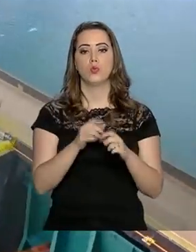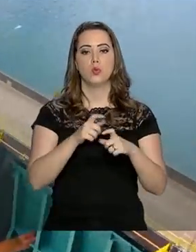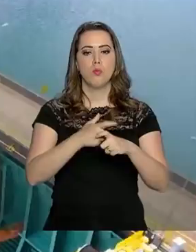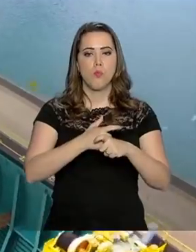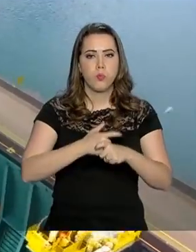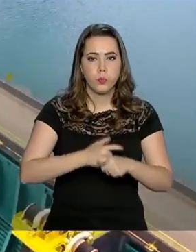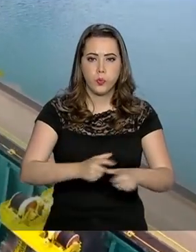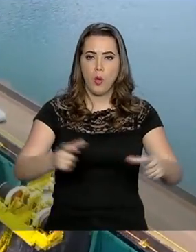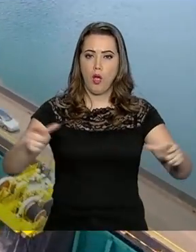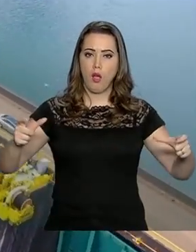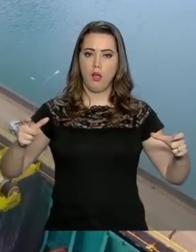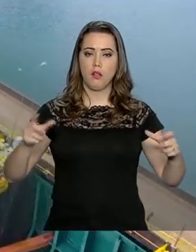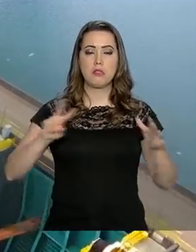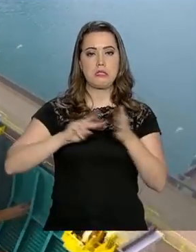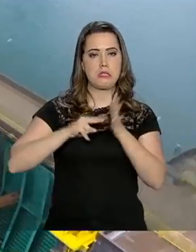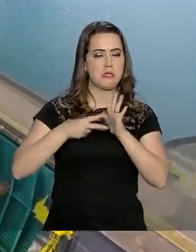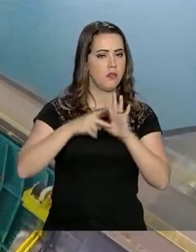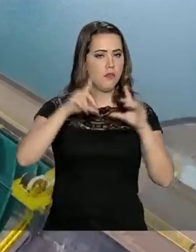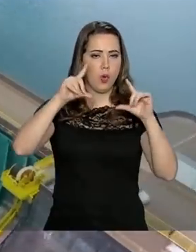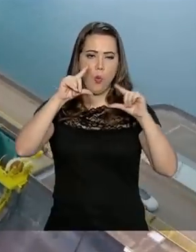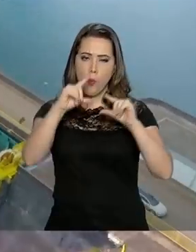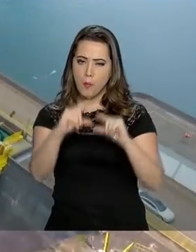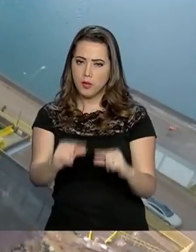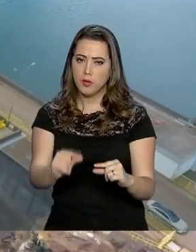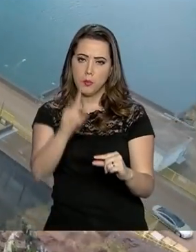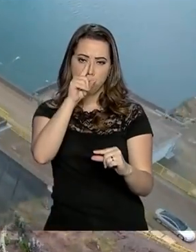estrutura represente um risco mínimo.